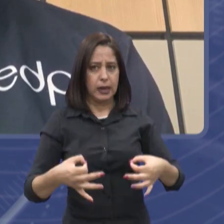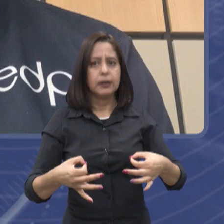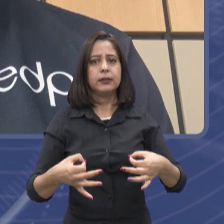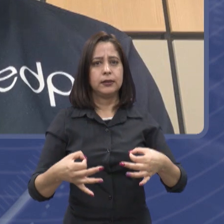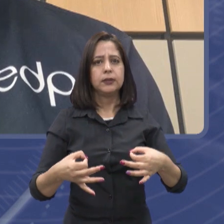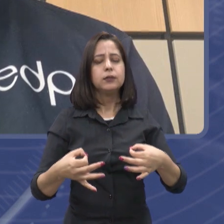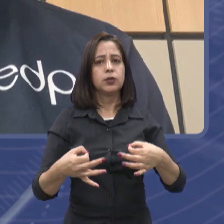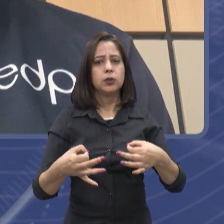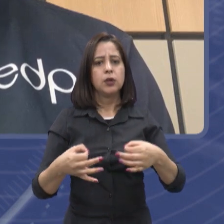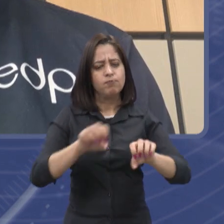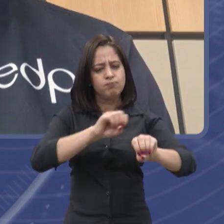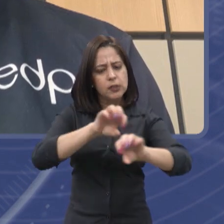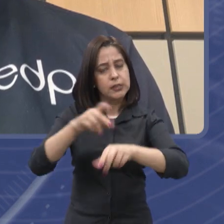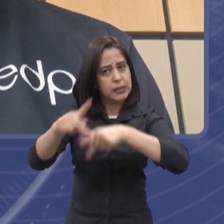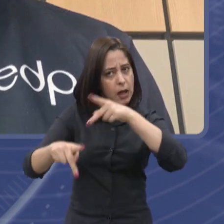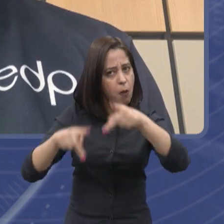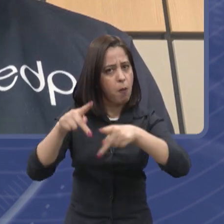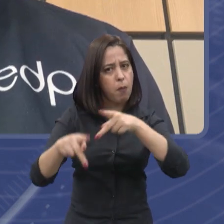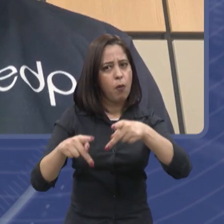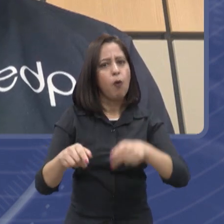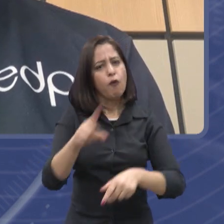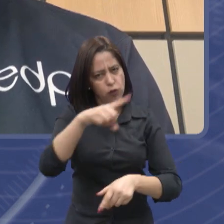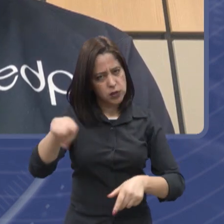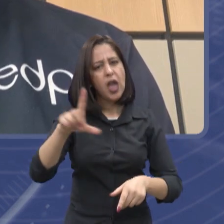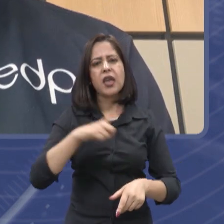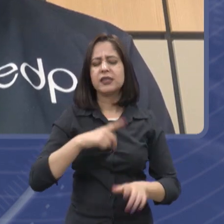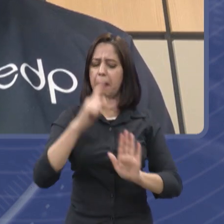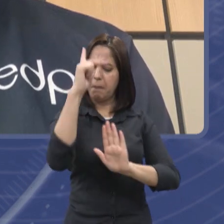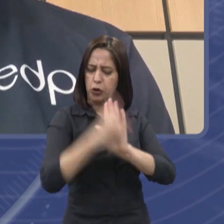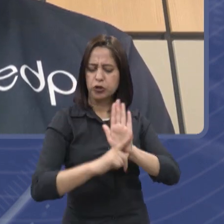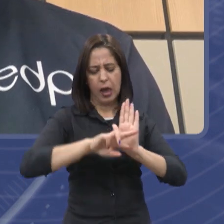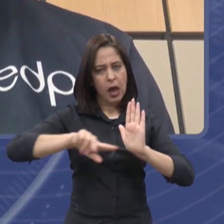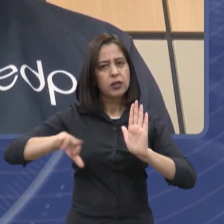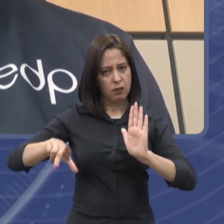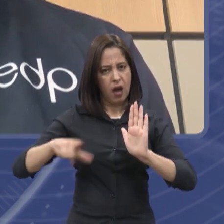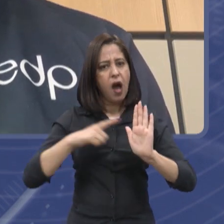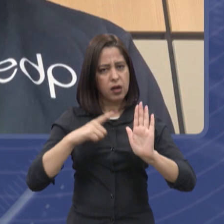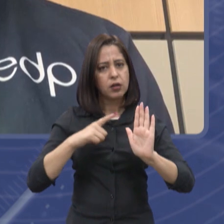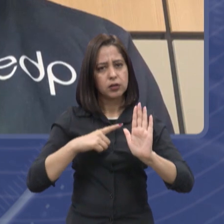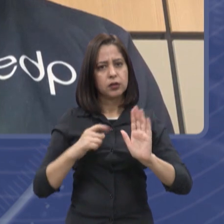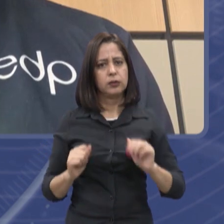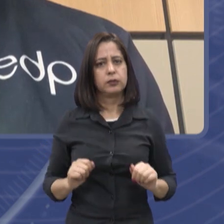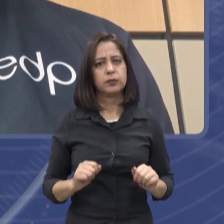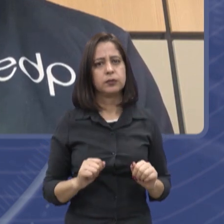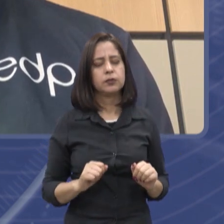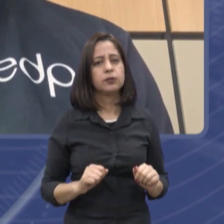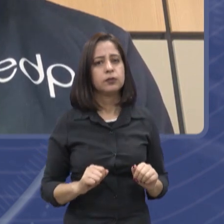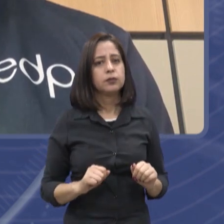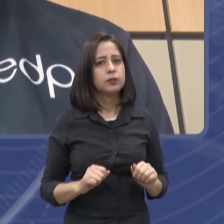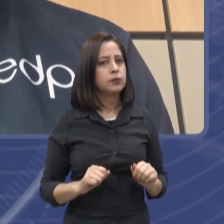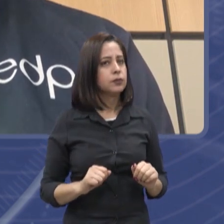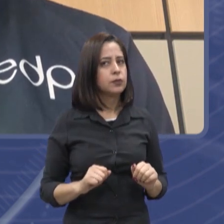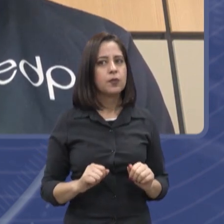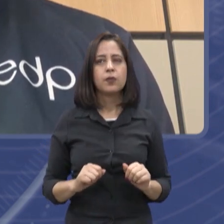população, né, vocês têm uma série de projetos também, né, em relação a isso? Sim, a